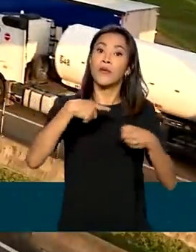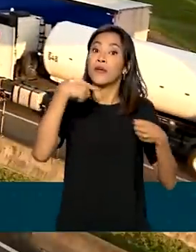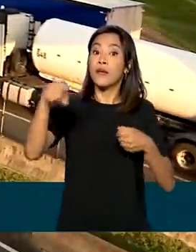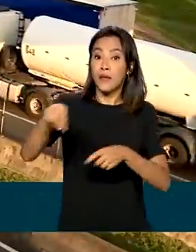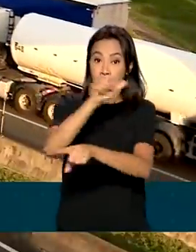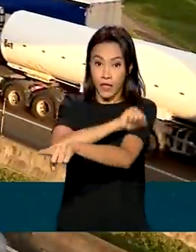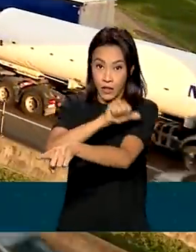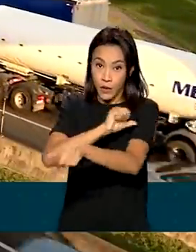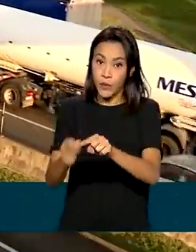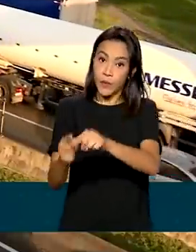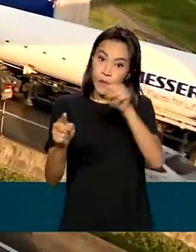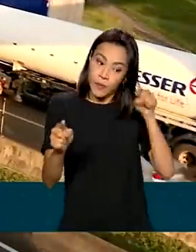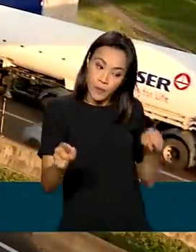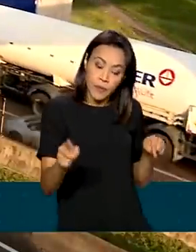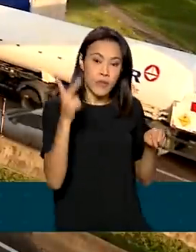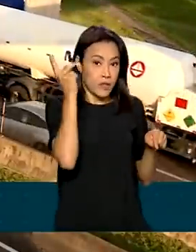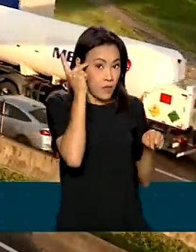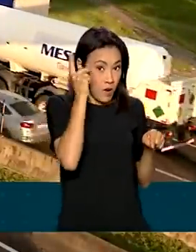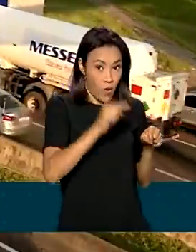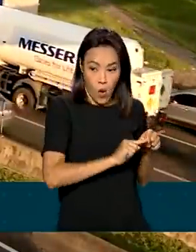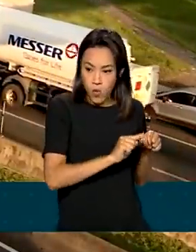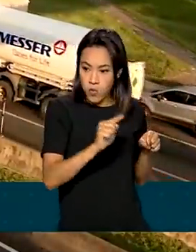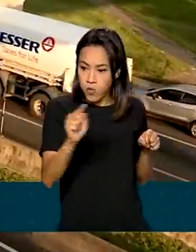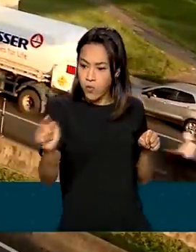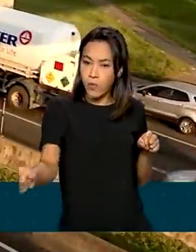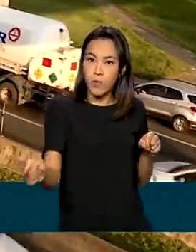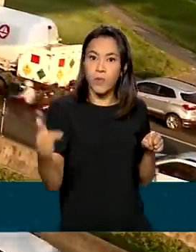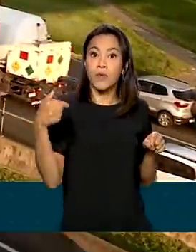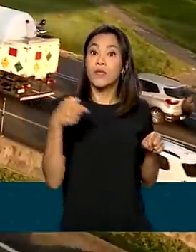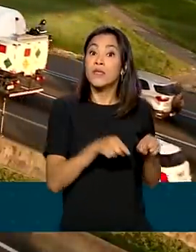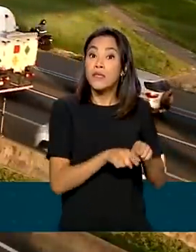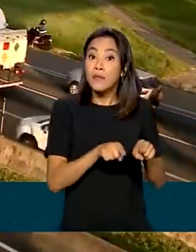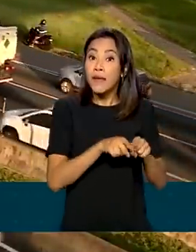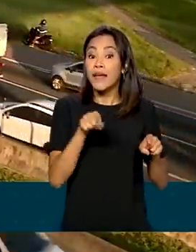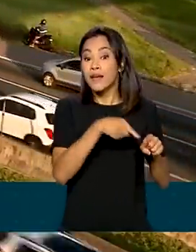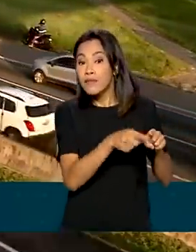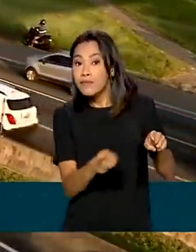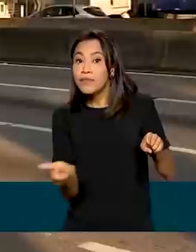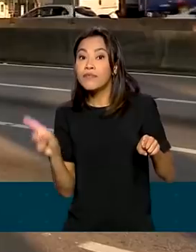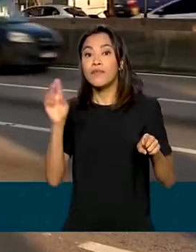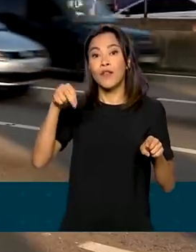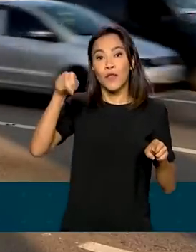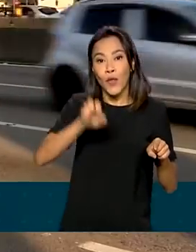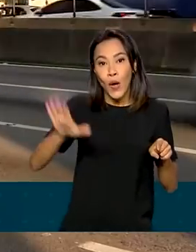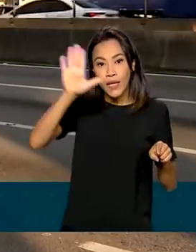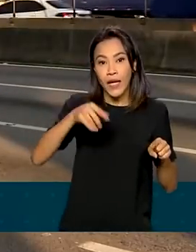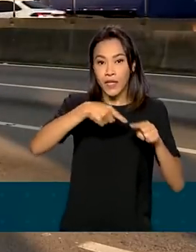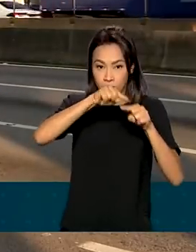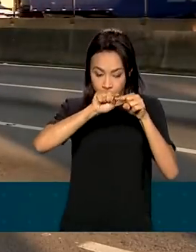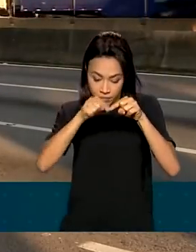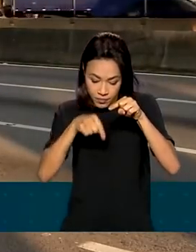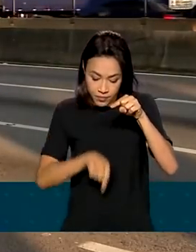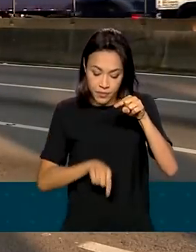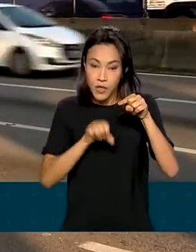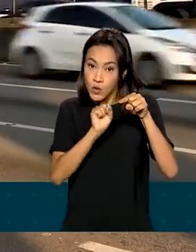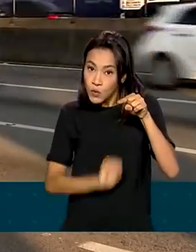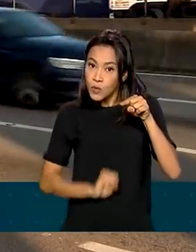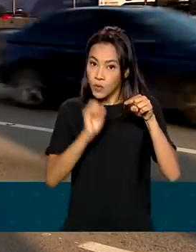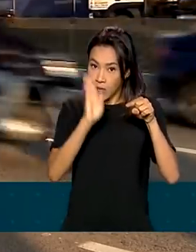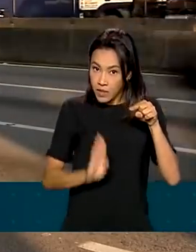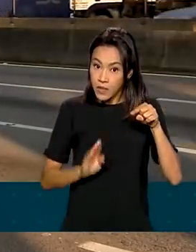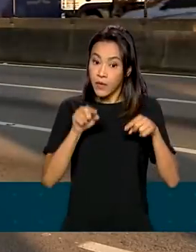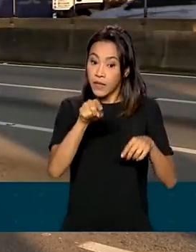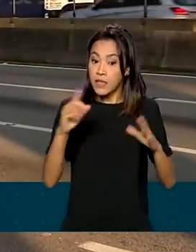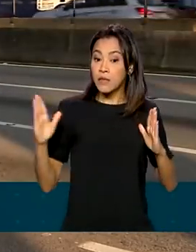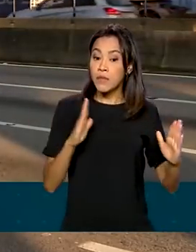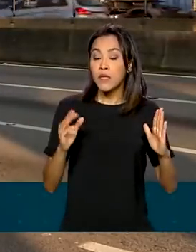de Janeiro e São Paulo, além de ser a principal ligação entre o Nordeste e o Sul do Brasil. Nos próximos 30 anos, a